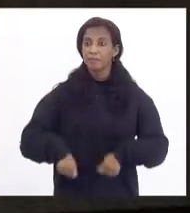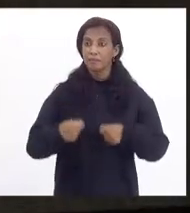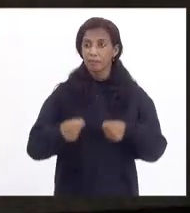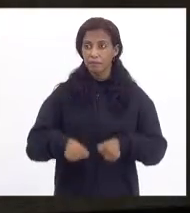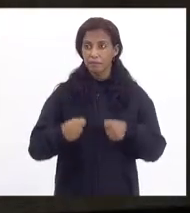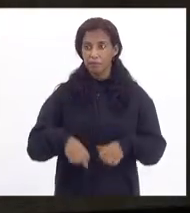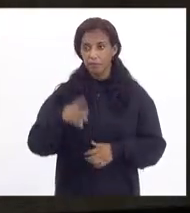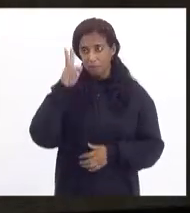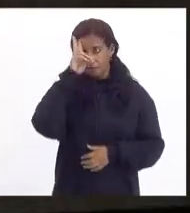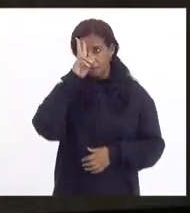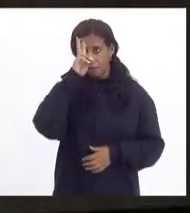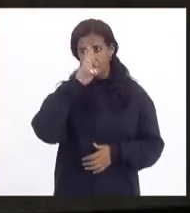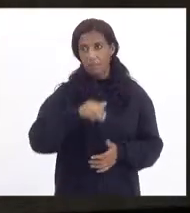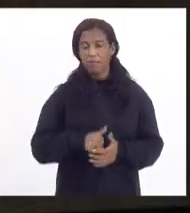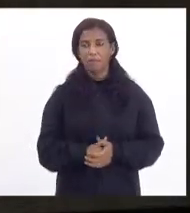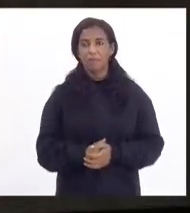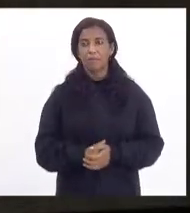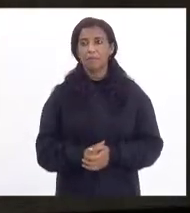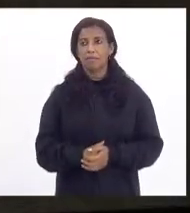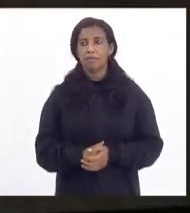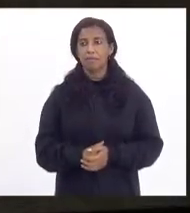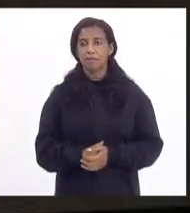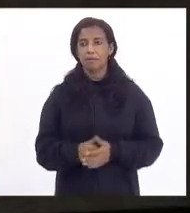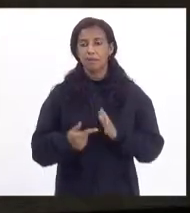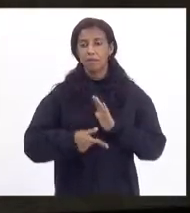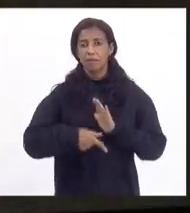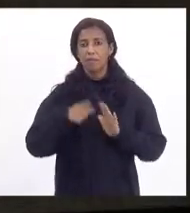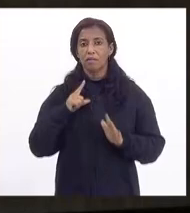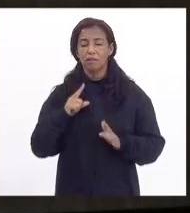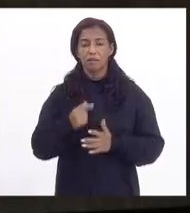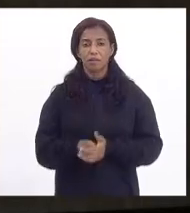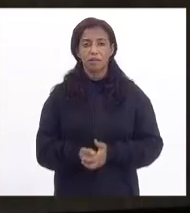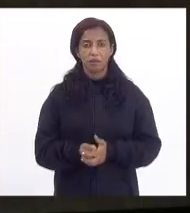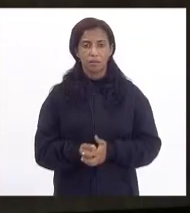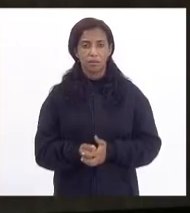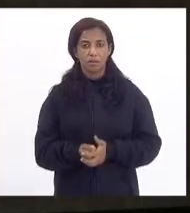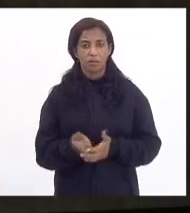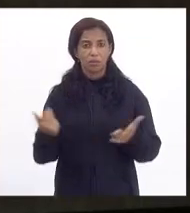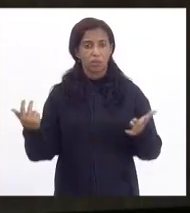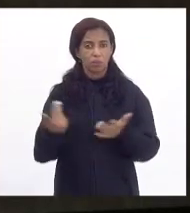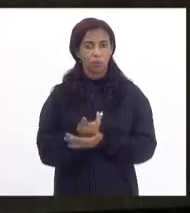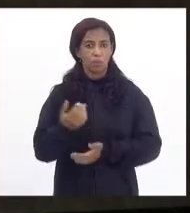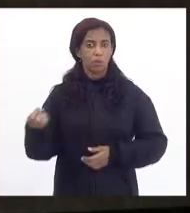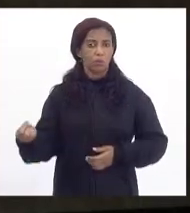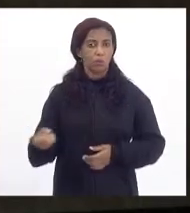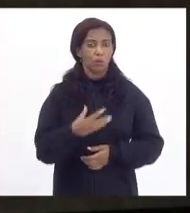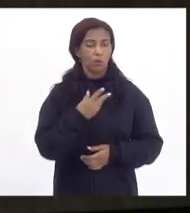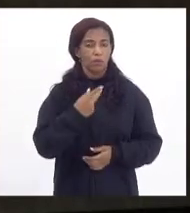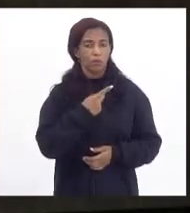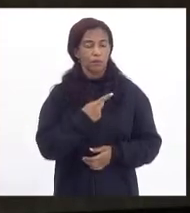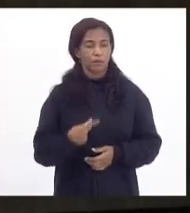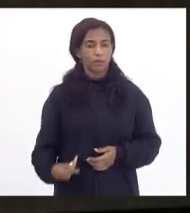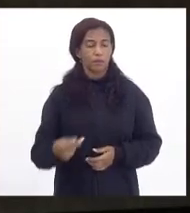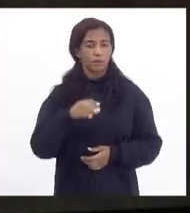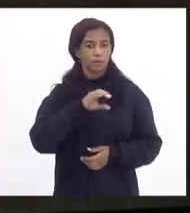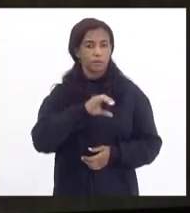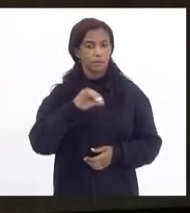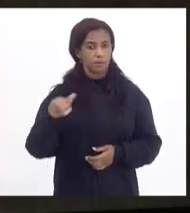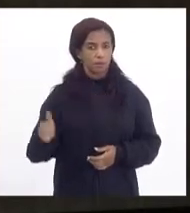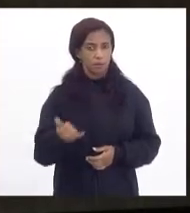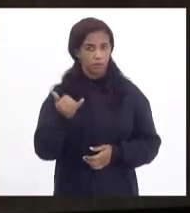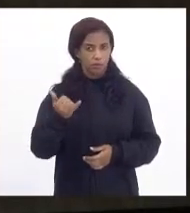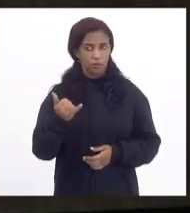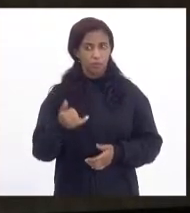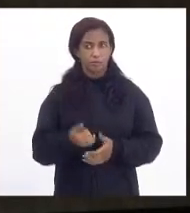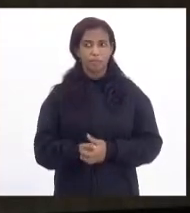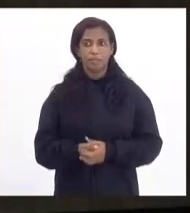rememorar que, antes do advento desta nova presidência da CCJ, que o deputado